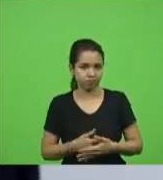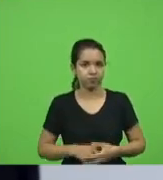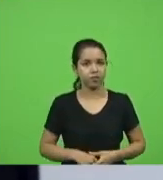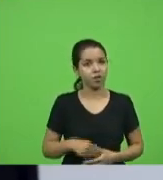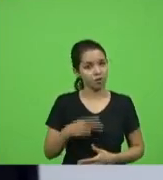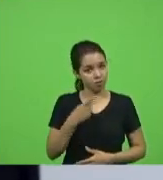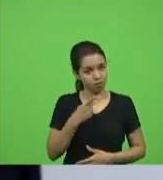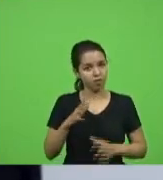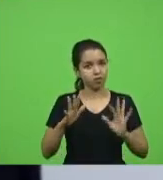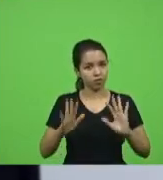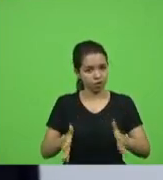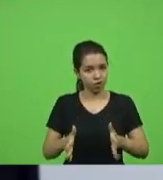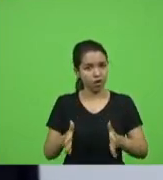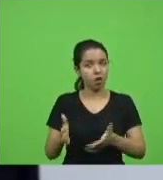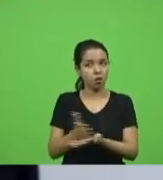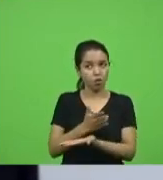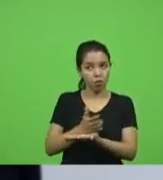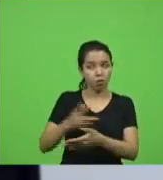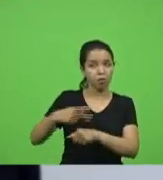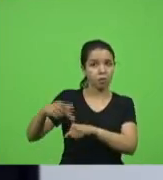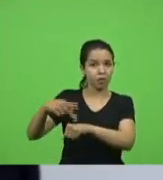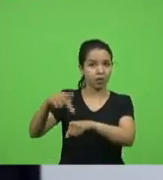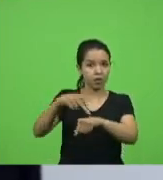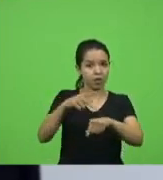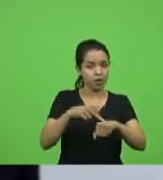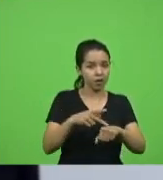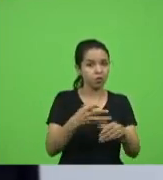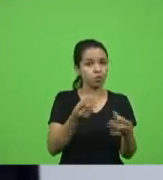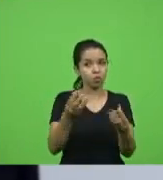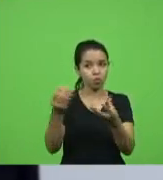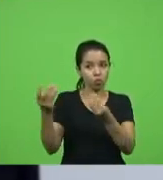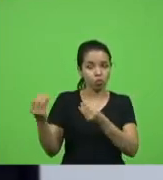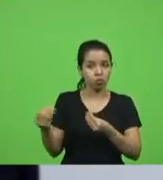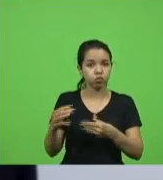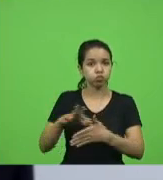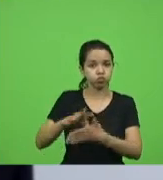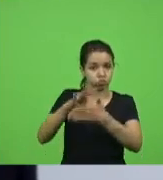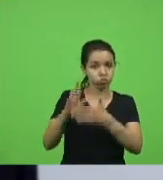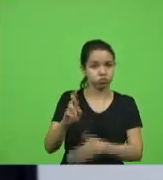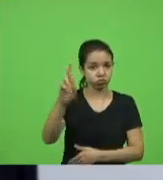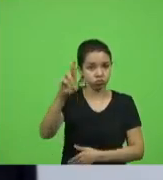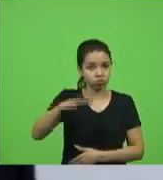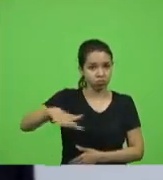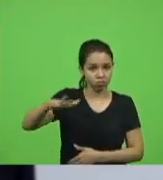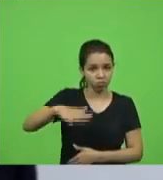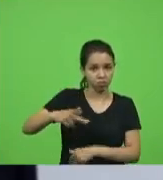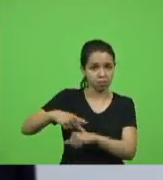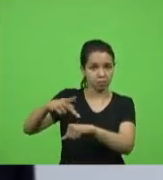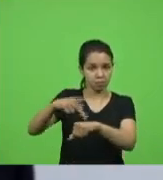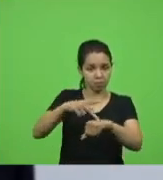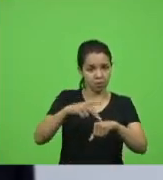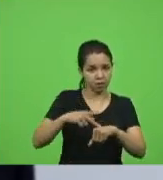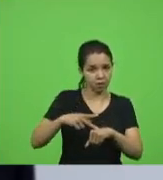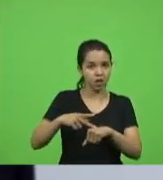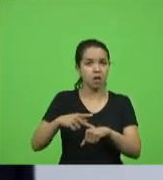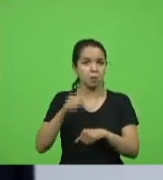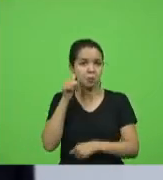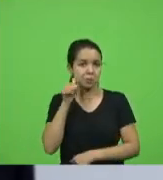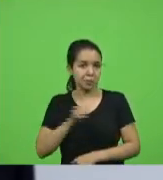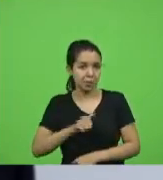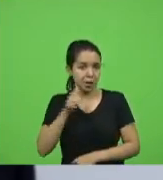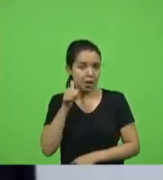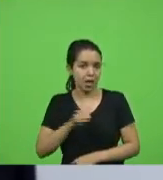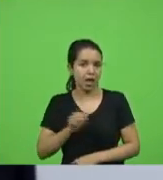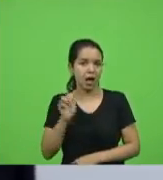disse tem países aí e a maioria dos líderes de país falaram das líderes mulheres Angela